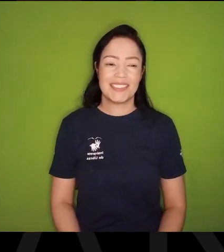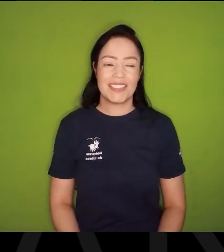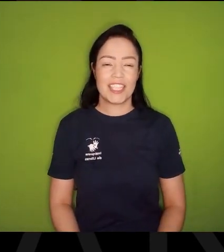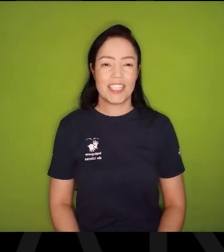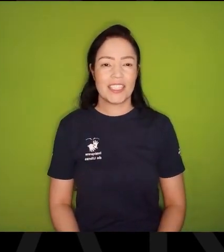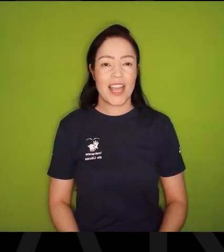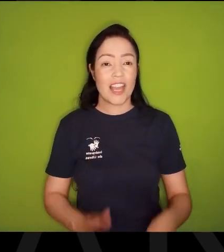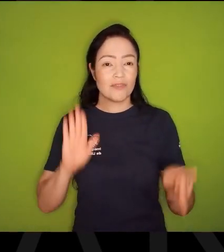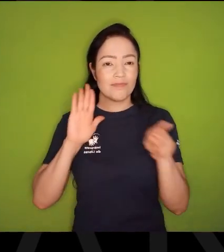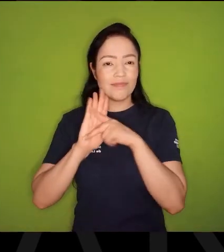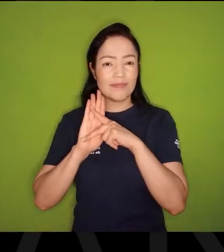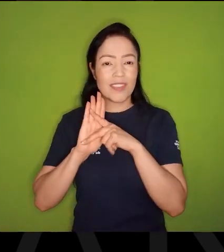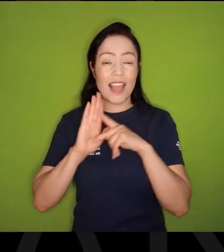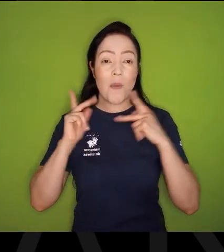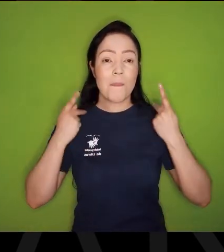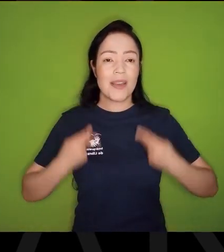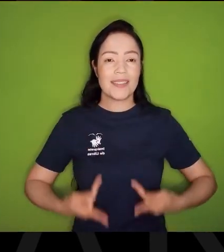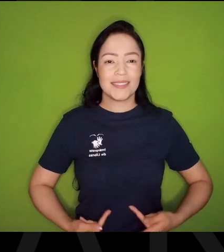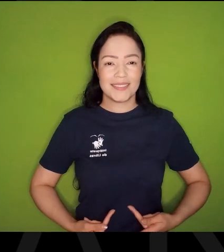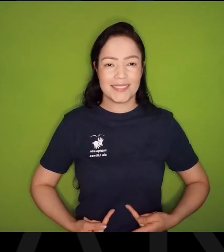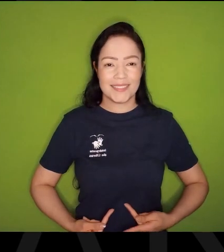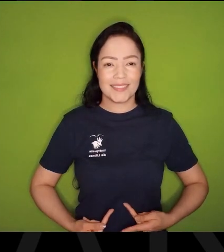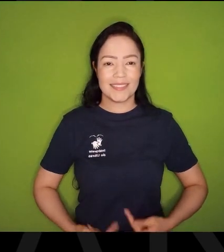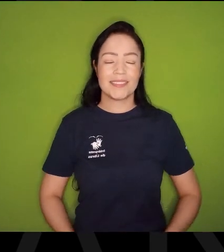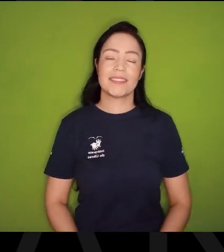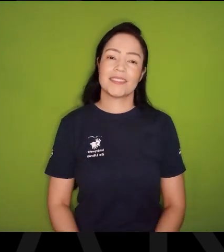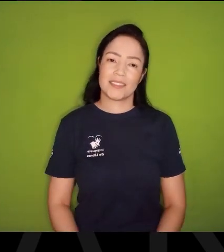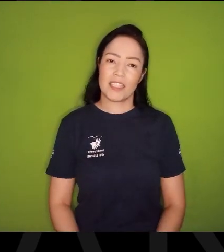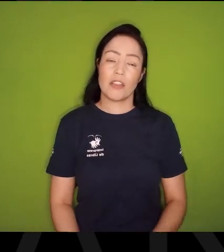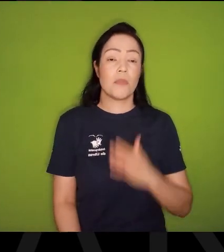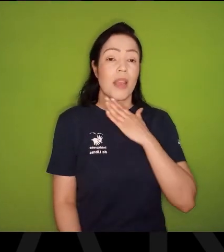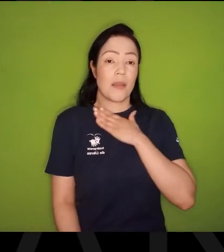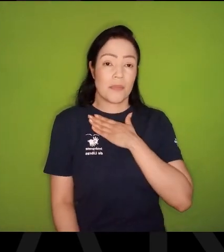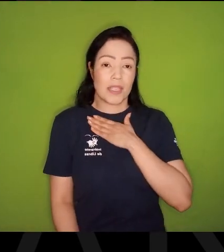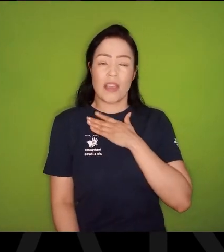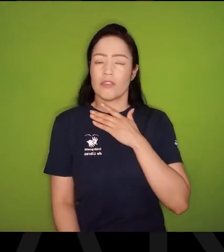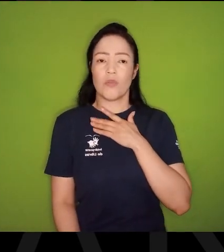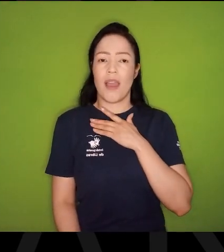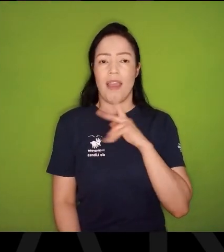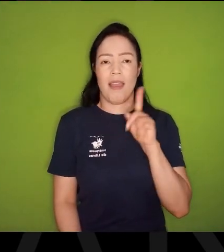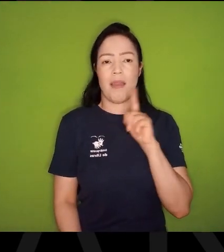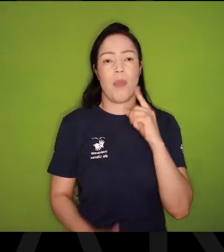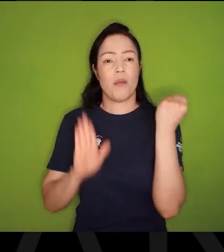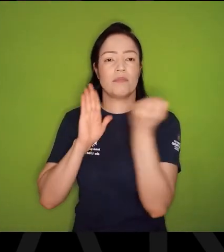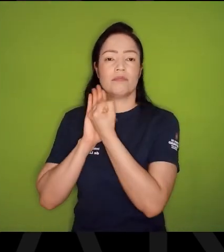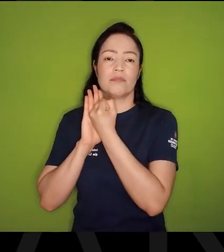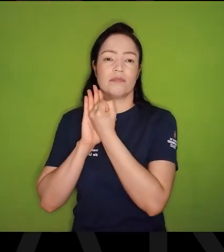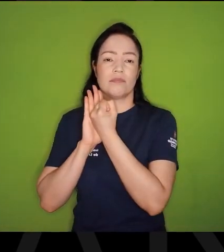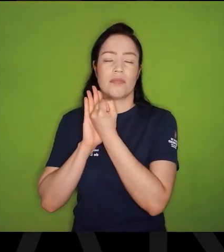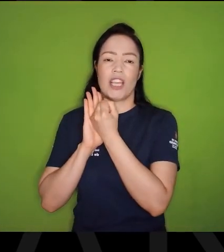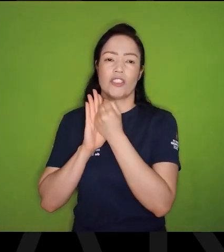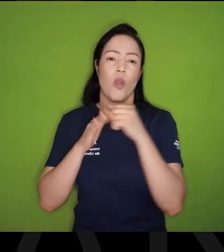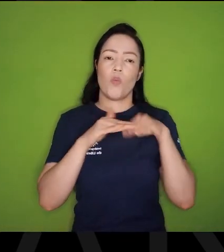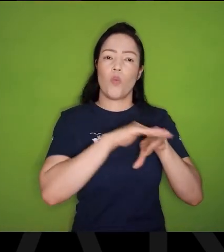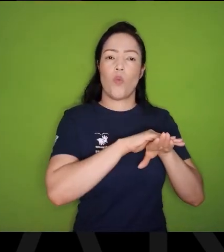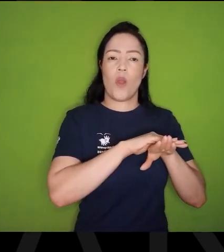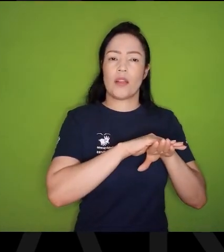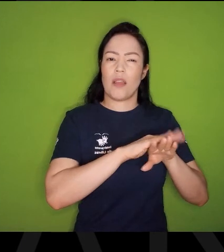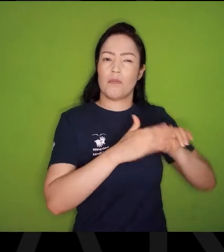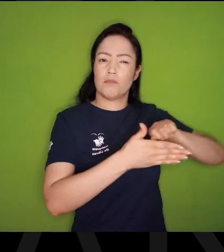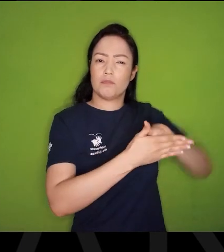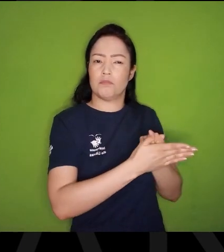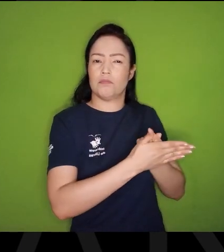Aquele patrimônio é um patrimônio humano, Então, para mim, Um patrimônio não é aquilo que se carimba, Aquilo que se guarda num cofre,